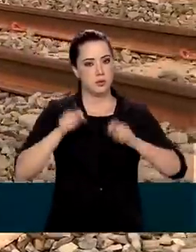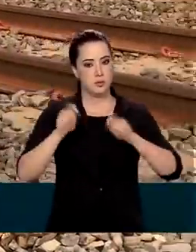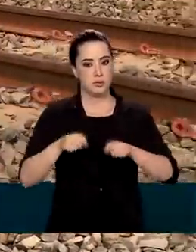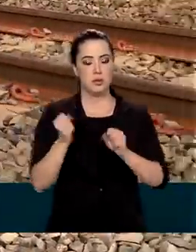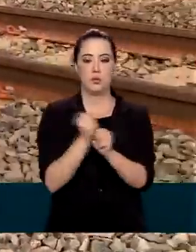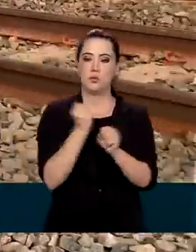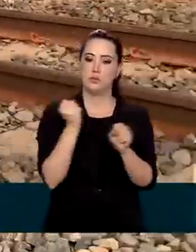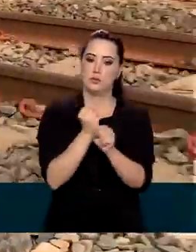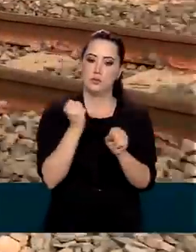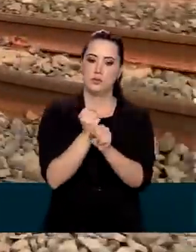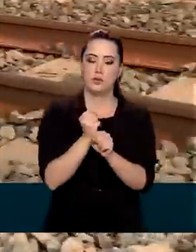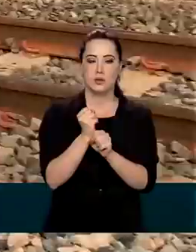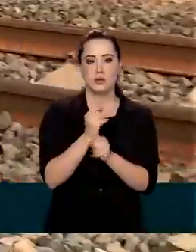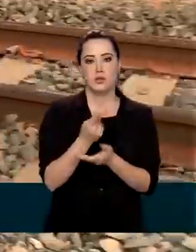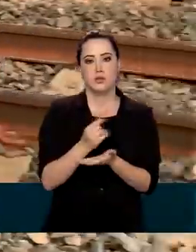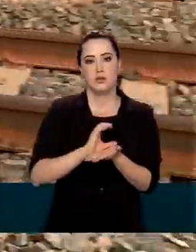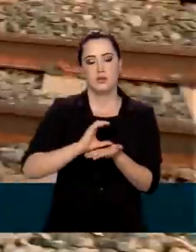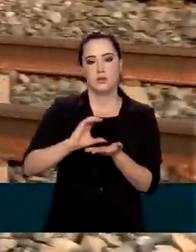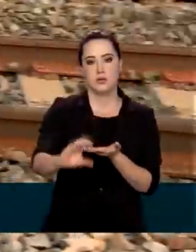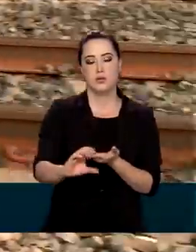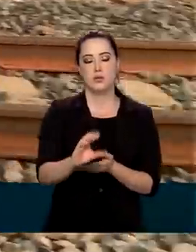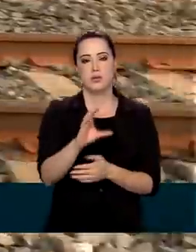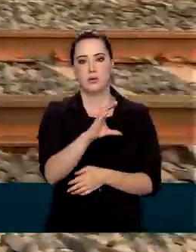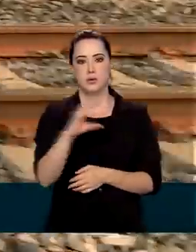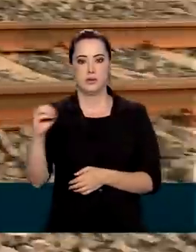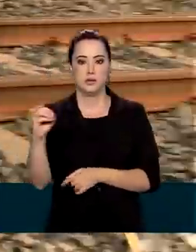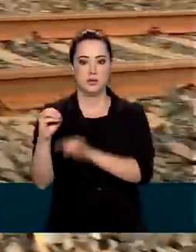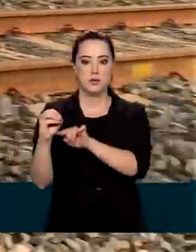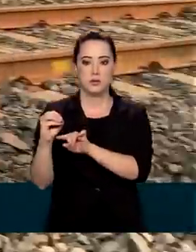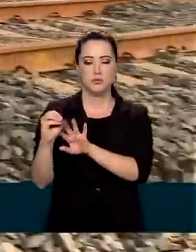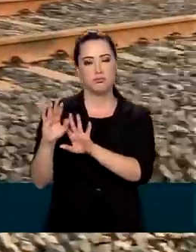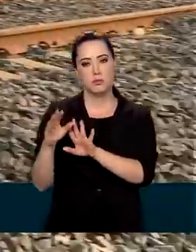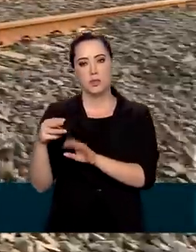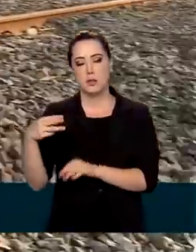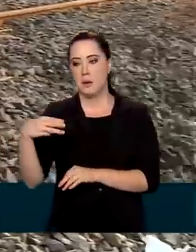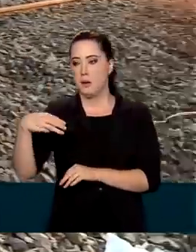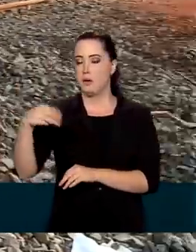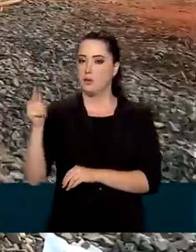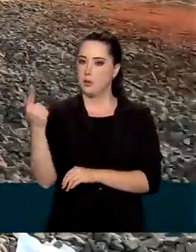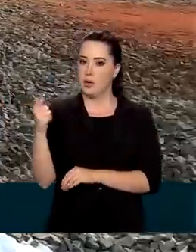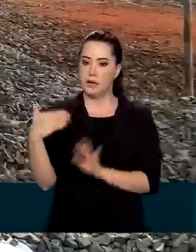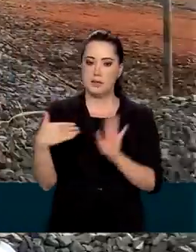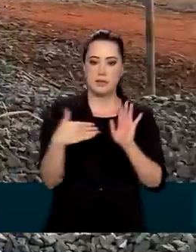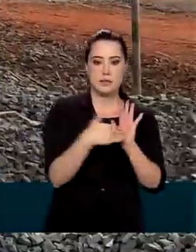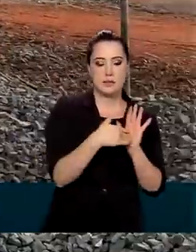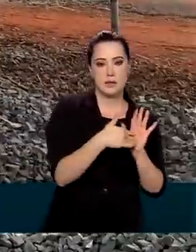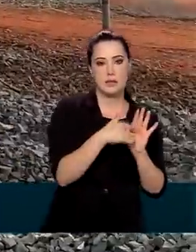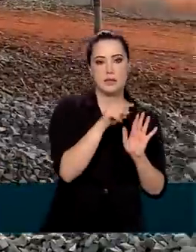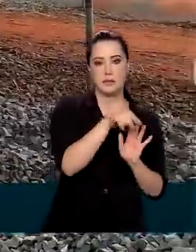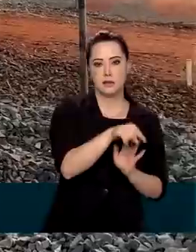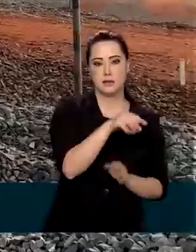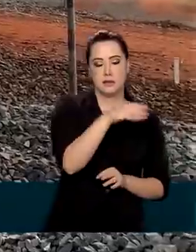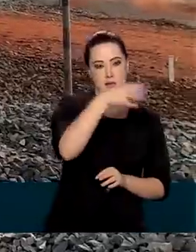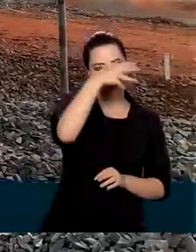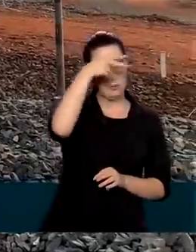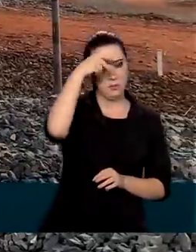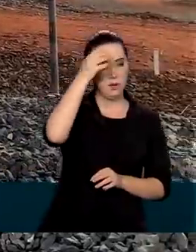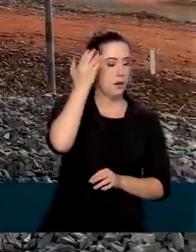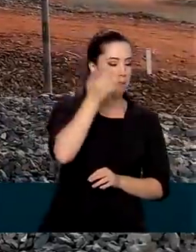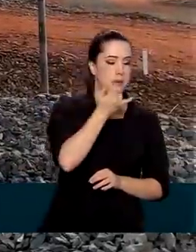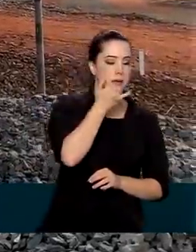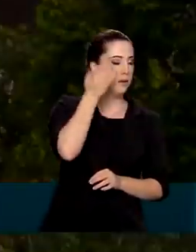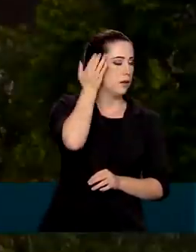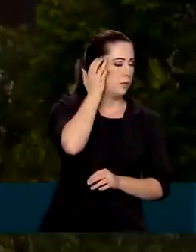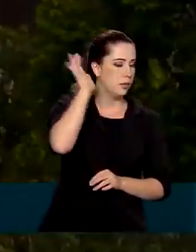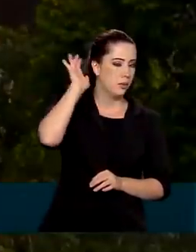a construção da Ferrovia de Integração do Centro-Oeste, entre Mara Rosa, em Goiás, e Água Boa, em Mato Grosso. O novo